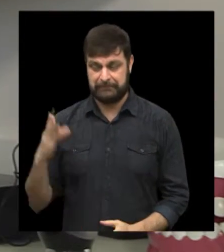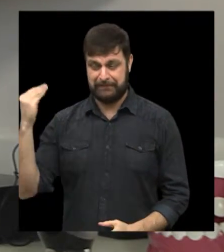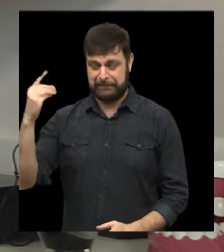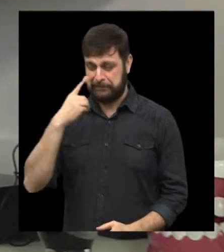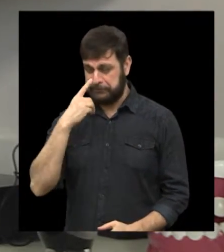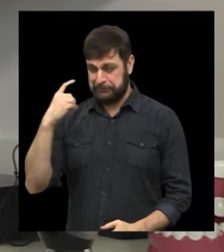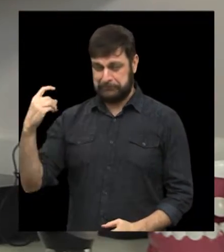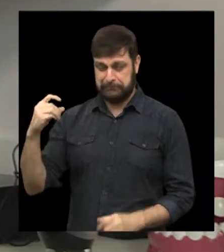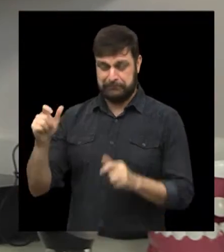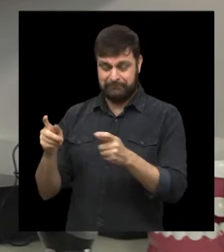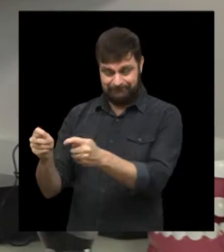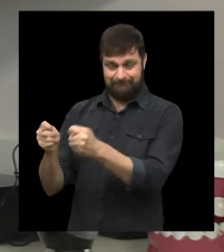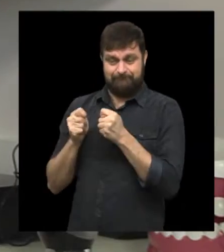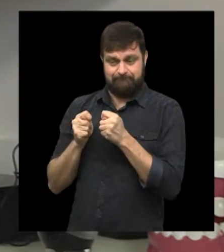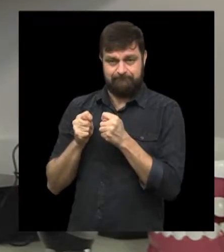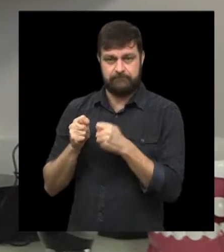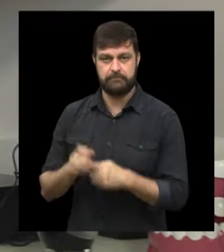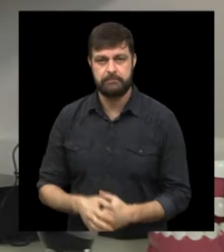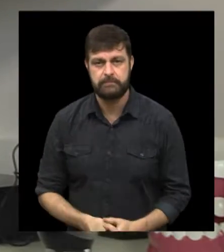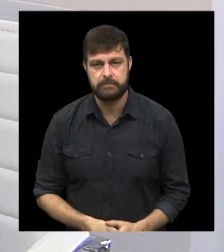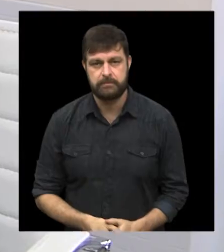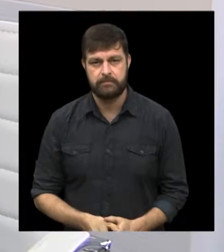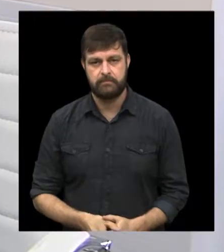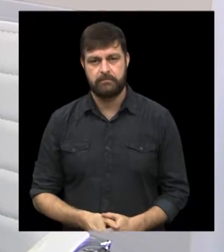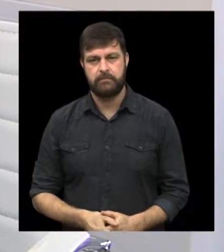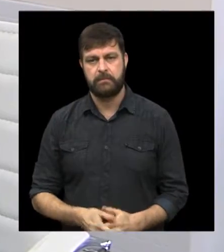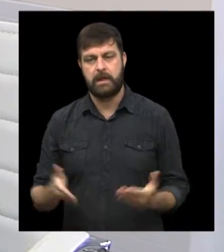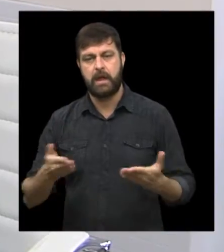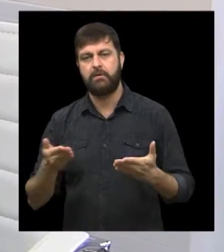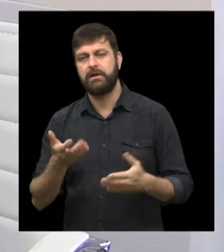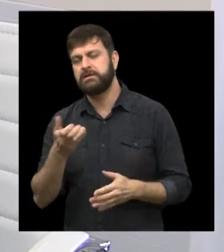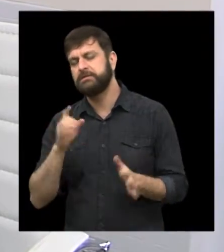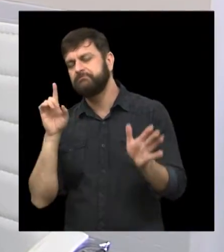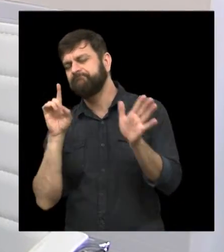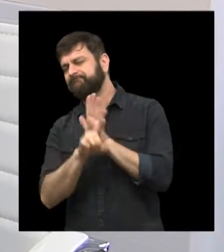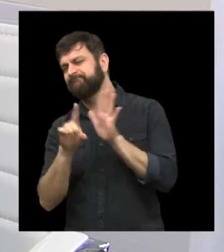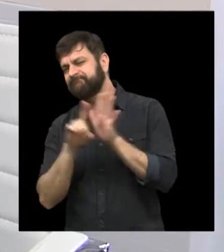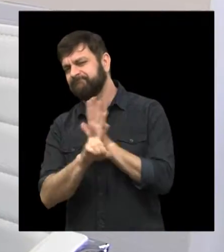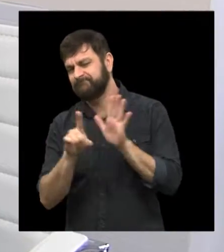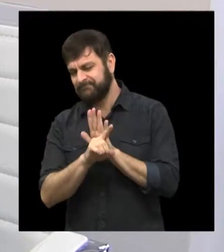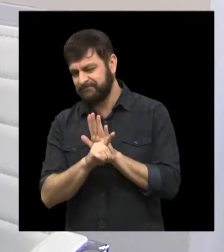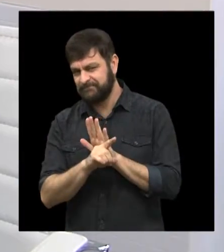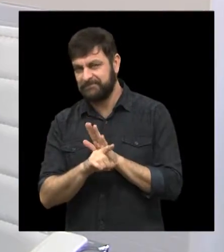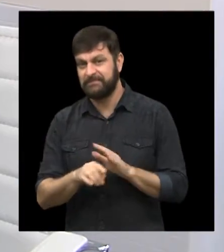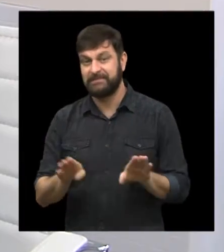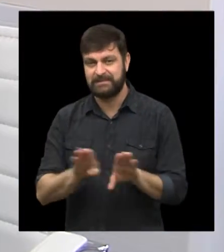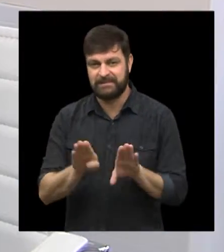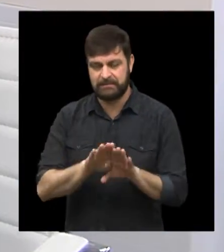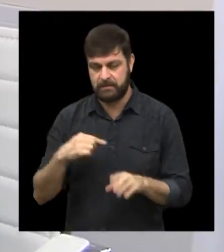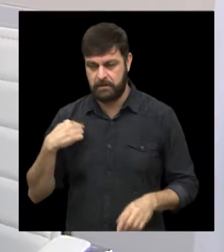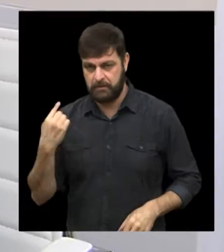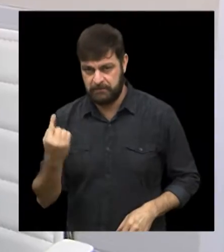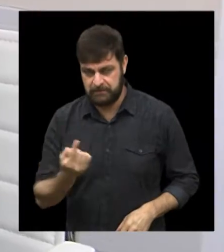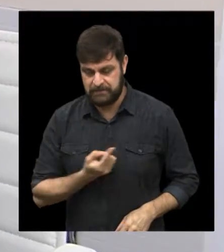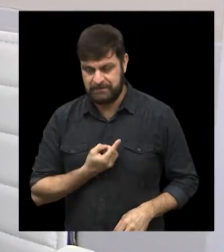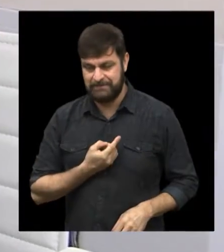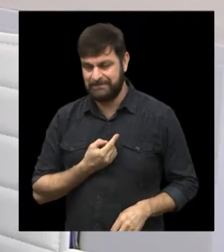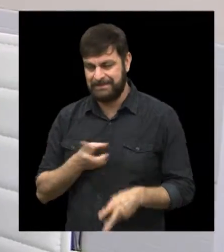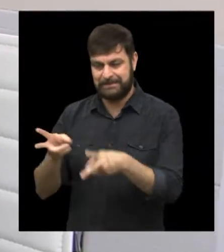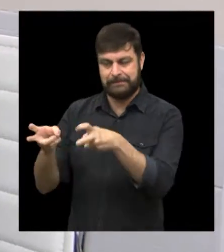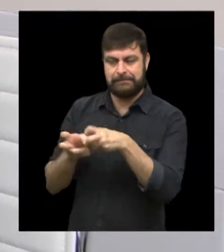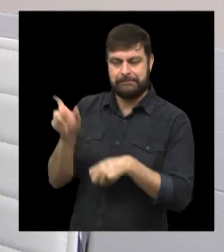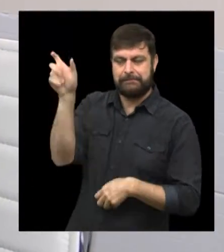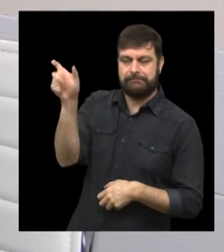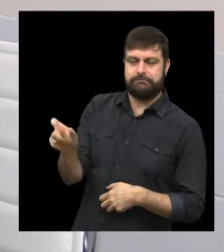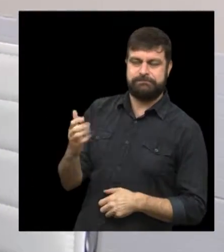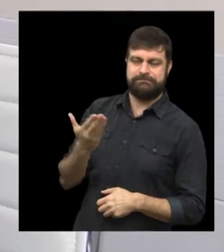produção de odores que ocorre dentro da cavidade bucal. Agora, o a gente queria saber também, doutor, é assim, quando a gente percebe que tem